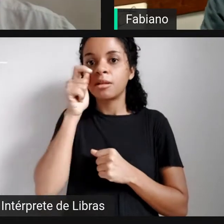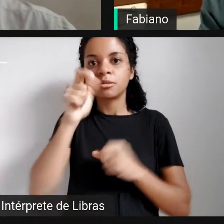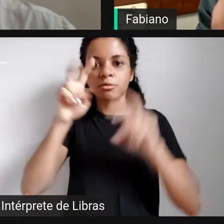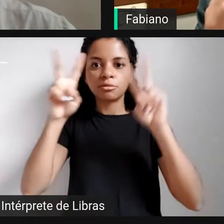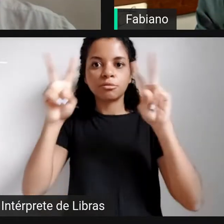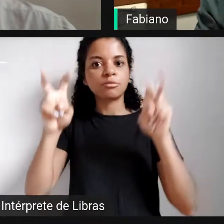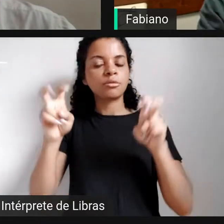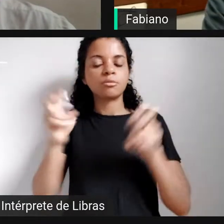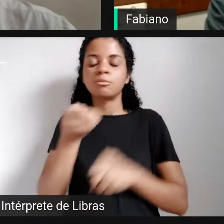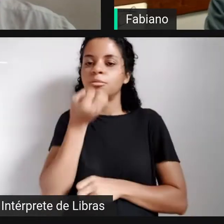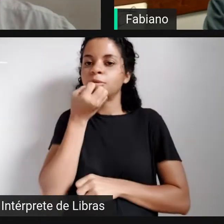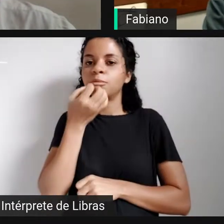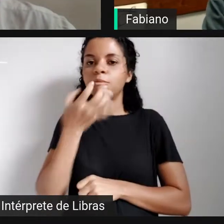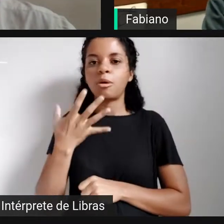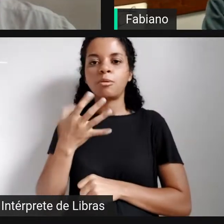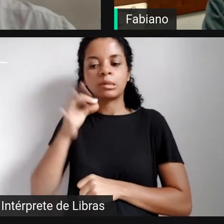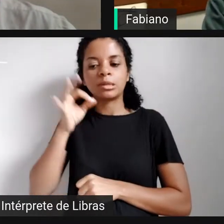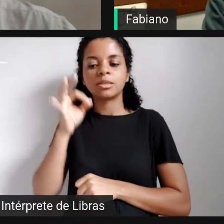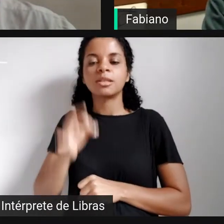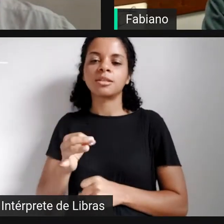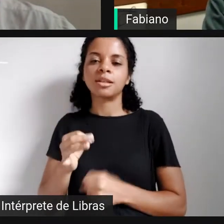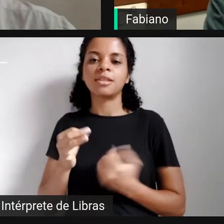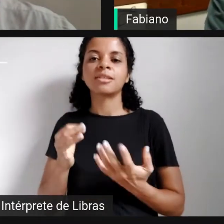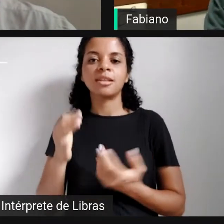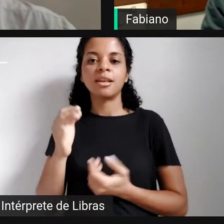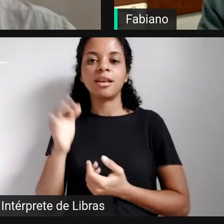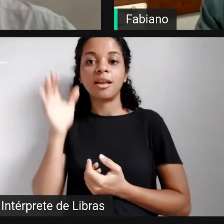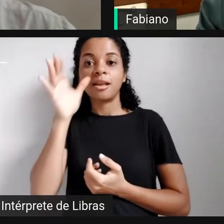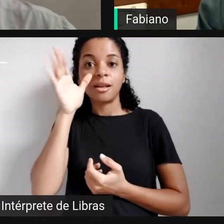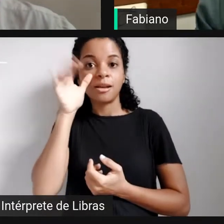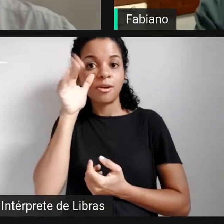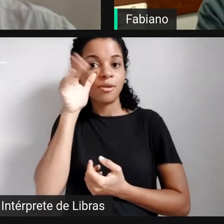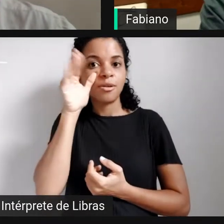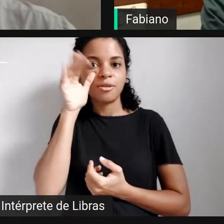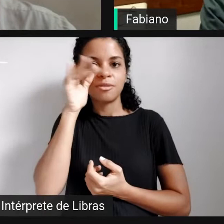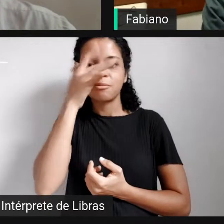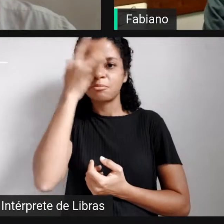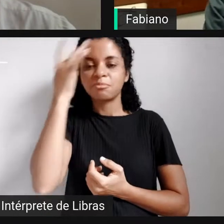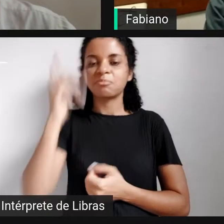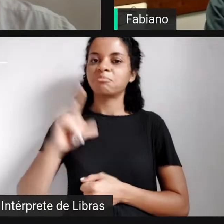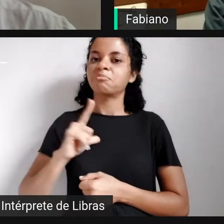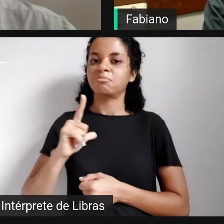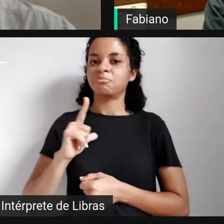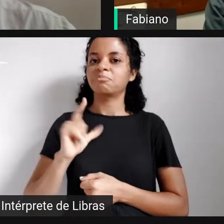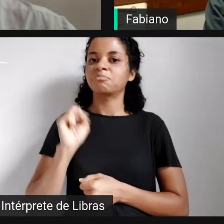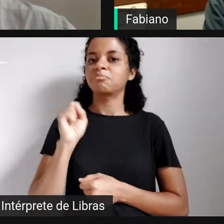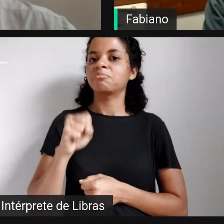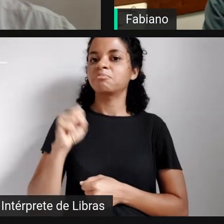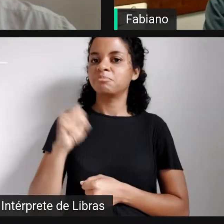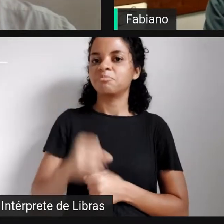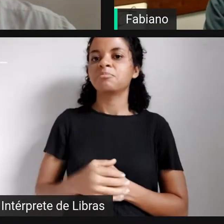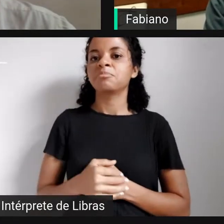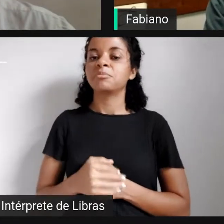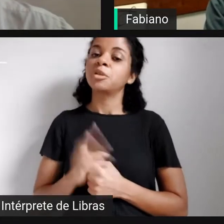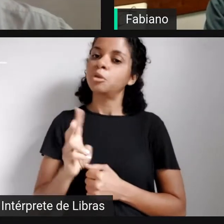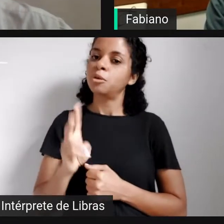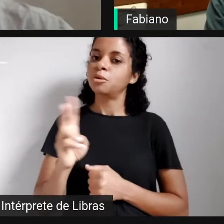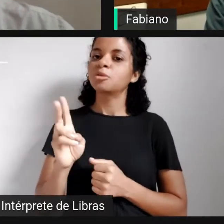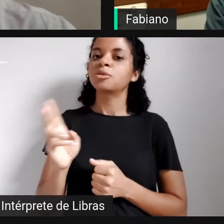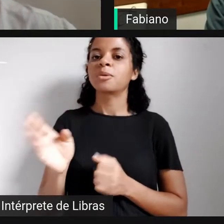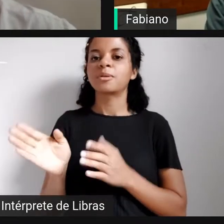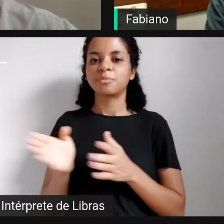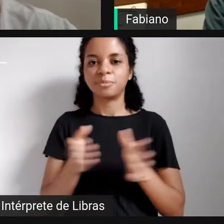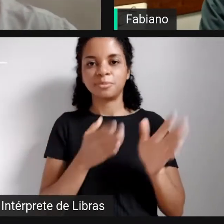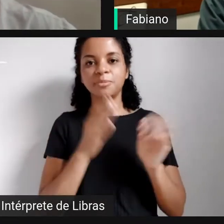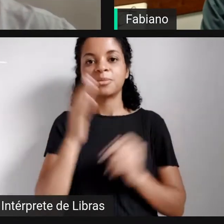está provocando aí a curiosidade de muitas pessoas. A minha já provocou, tem perguntas, mas a gente tem que seguir. Muito obrigado, Tiago.